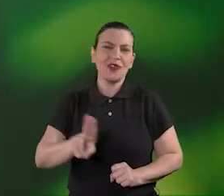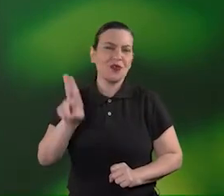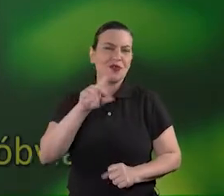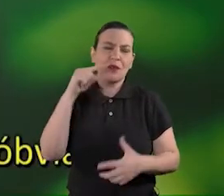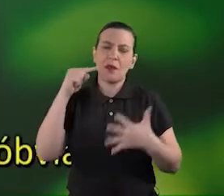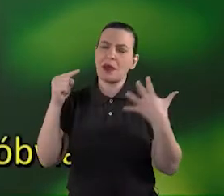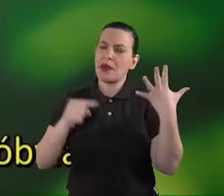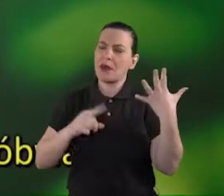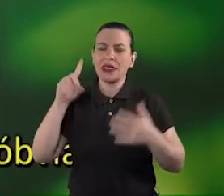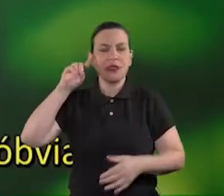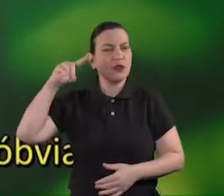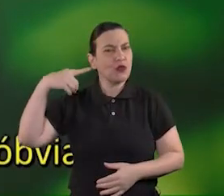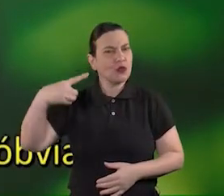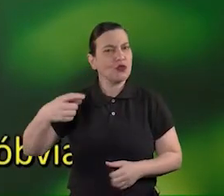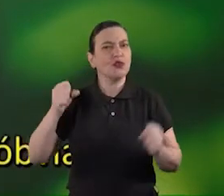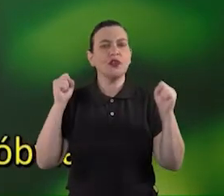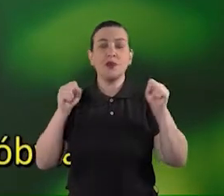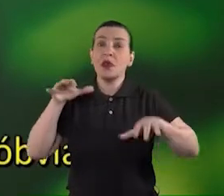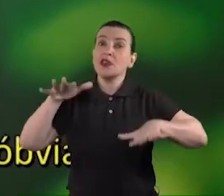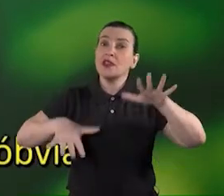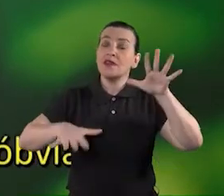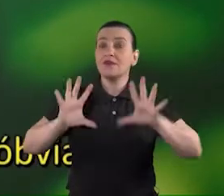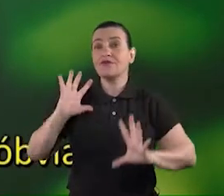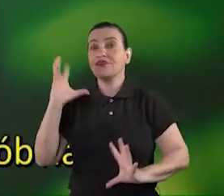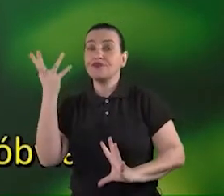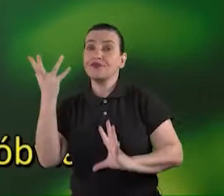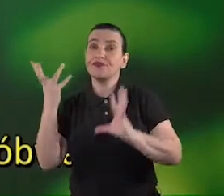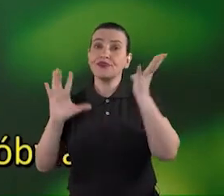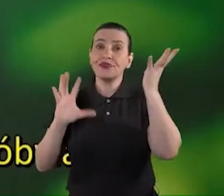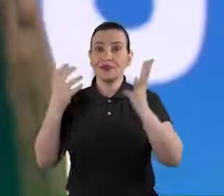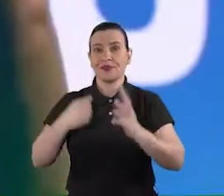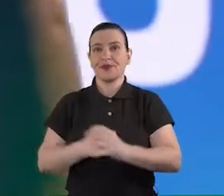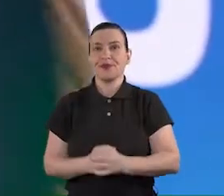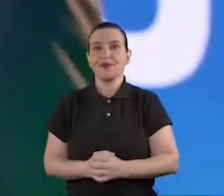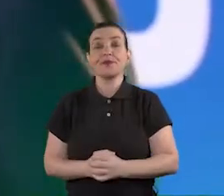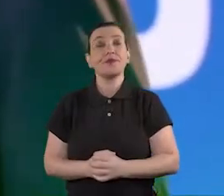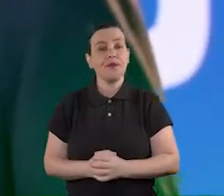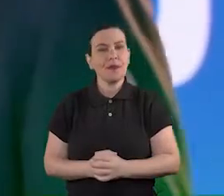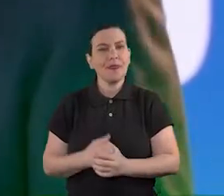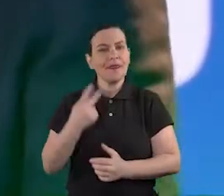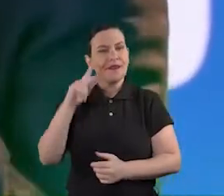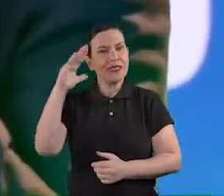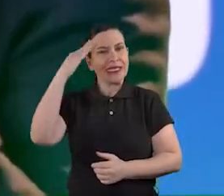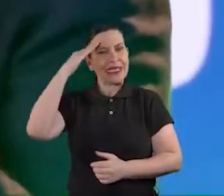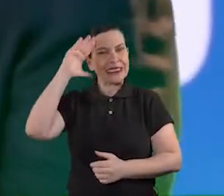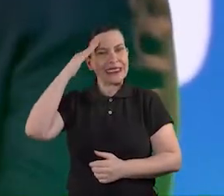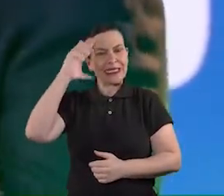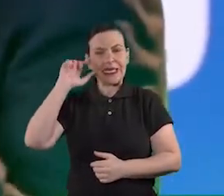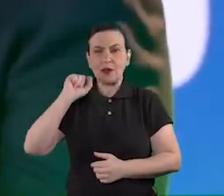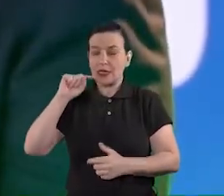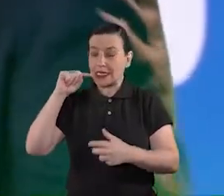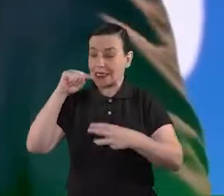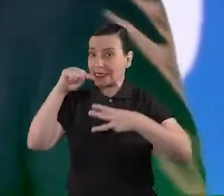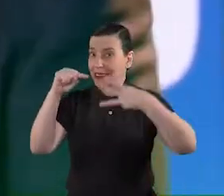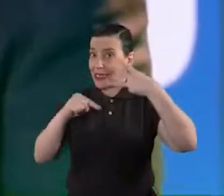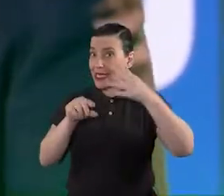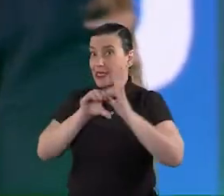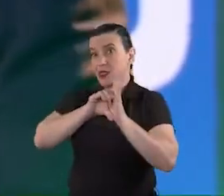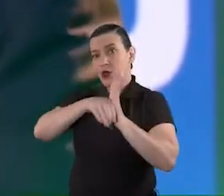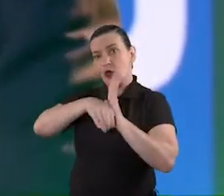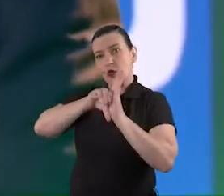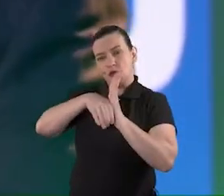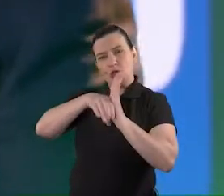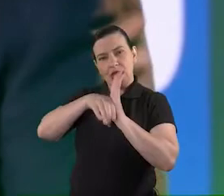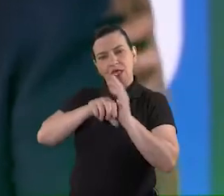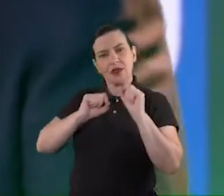o uso diário assim como quando surgem necessidades óbvias se compreendermos que existem três conceitos individuais